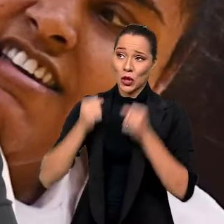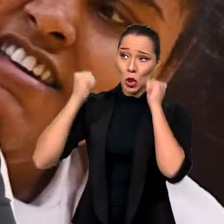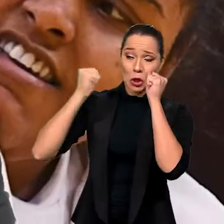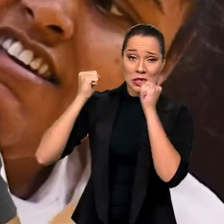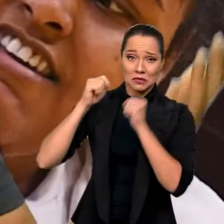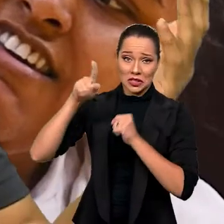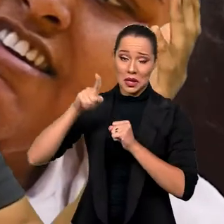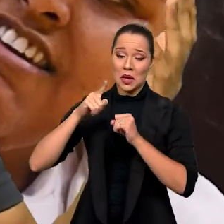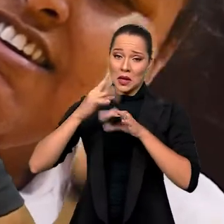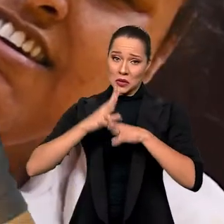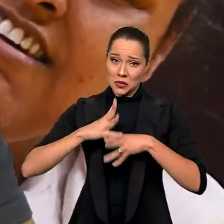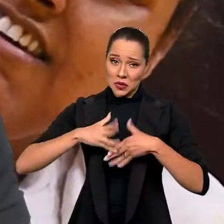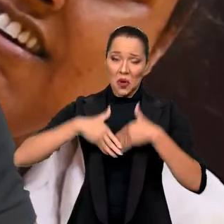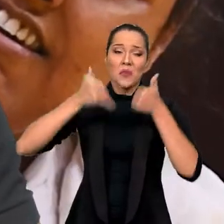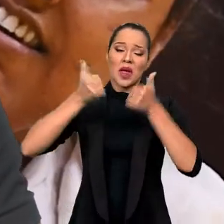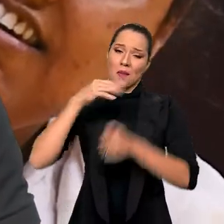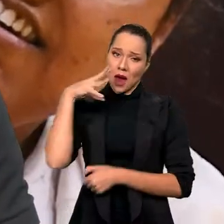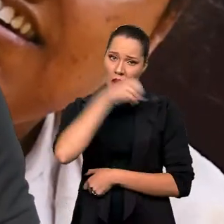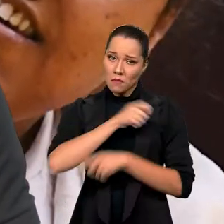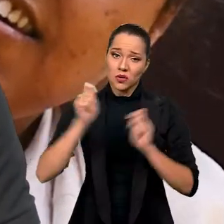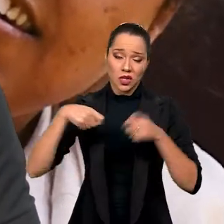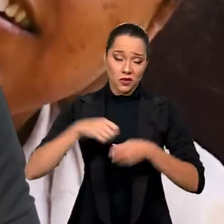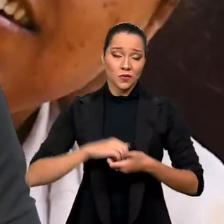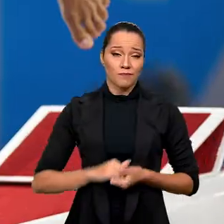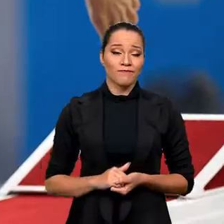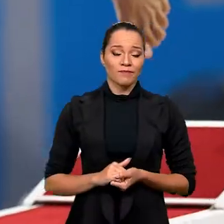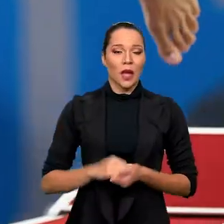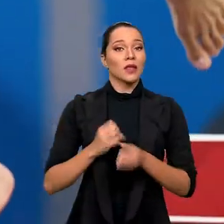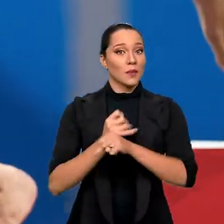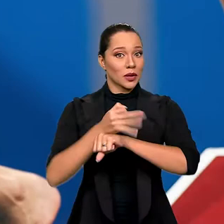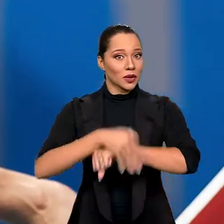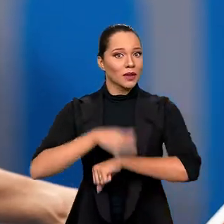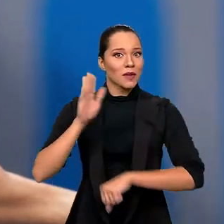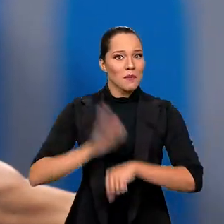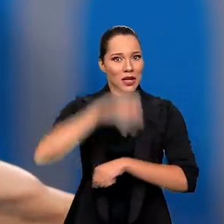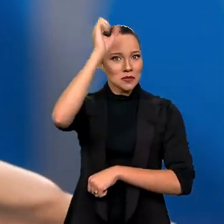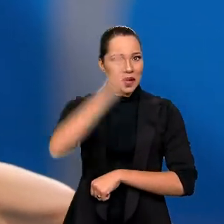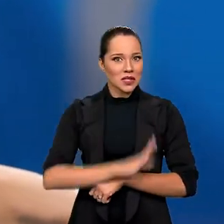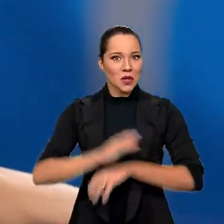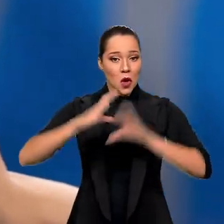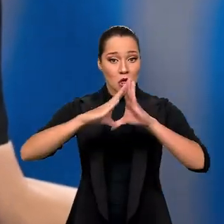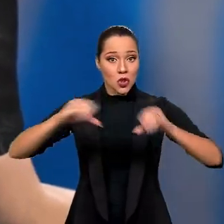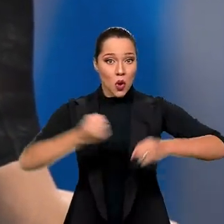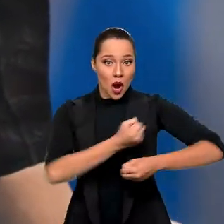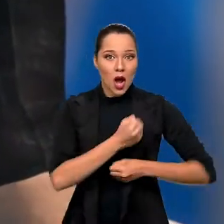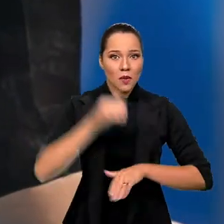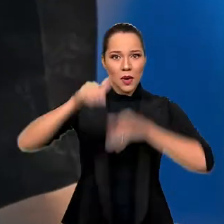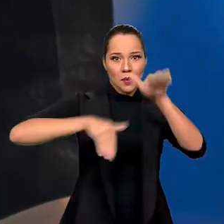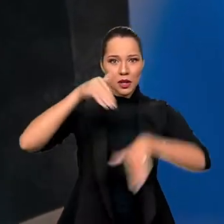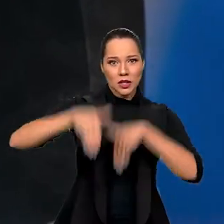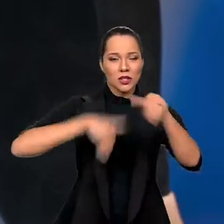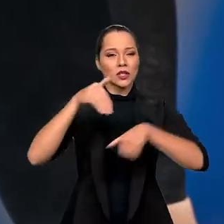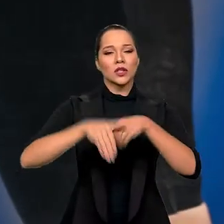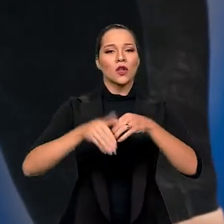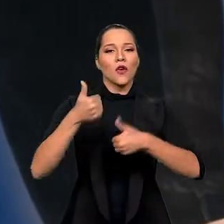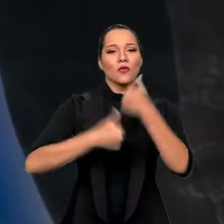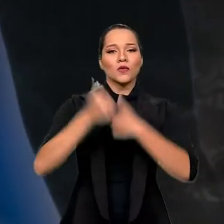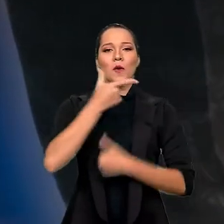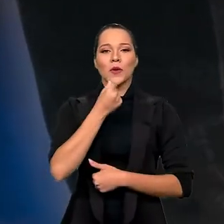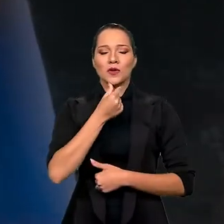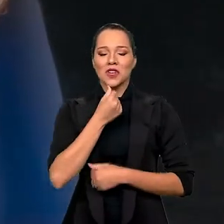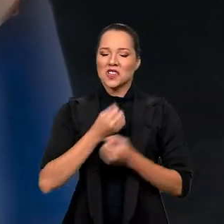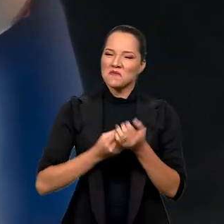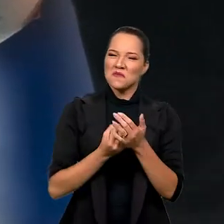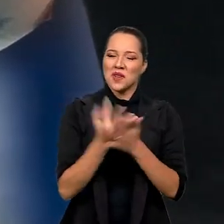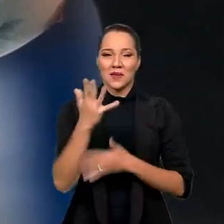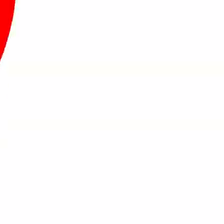Fica aqui a nossa torcida pra que ela possa se recuperar o mais rápido possível, né? Nessa madrugada tem mais Brasil no rugby, natação, atletismo, futebol masculino